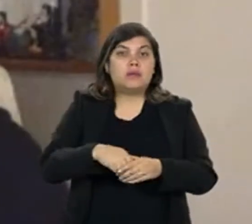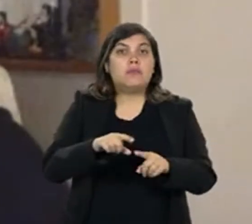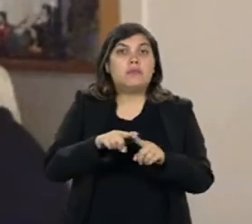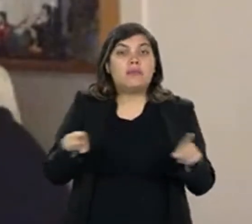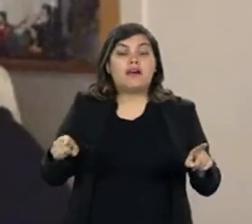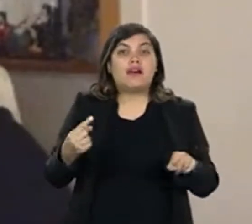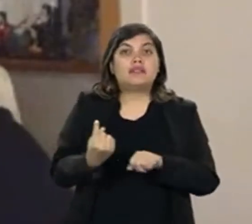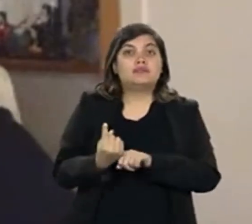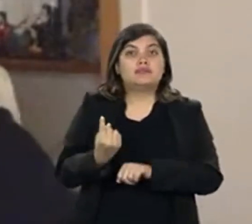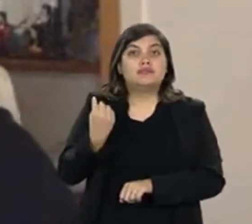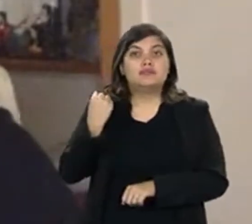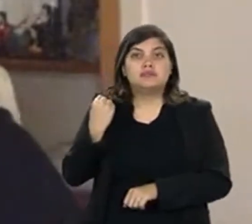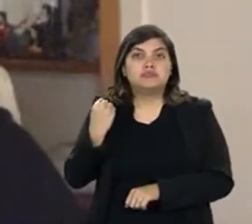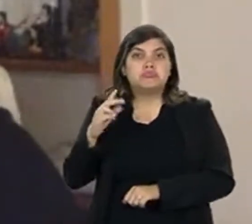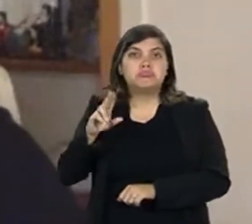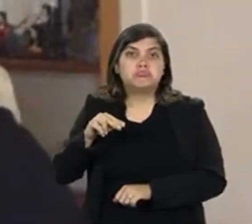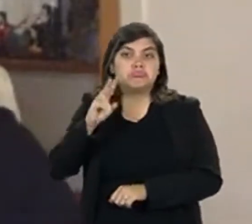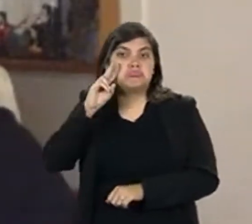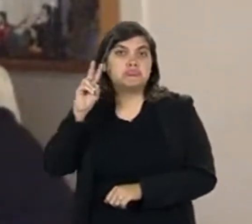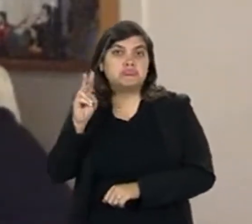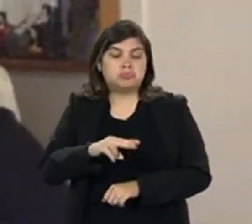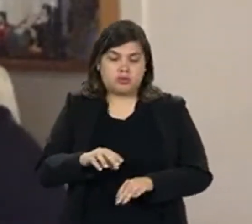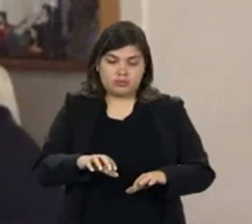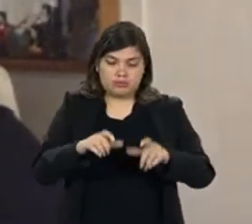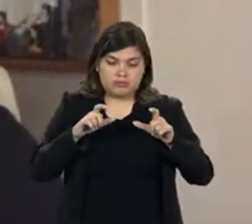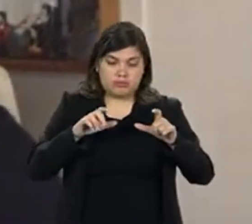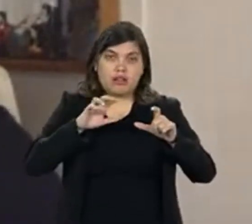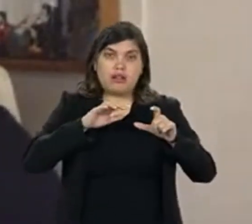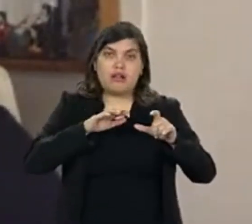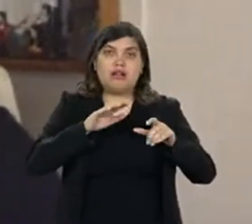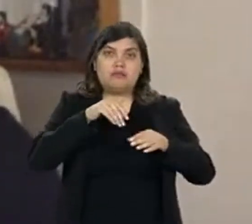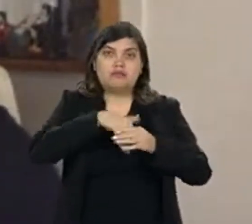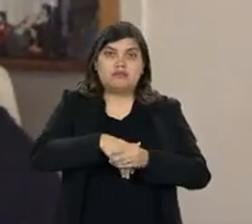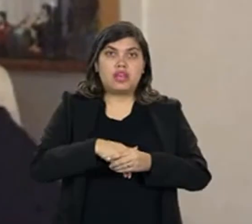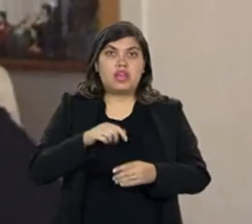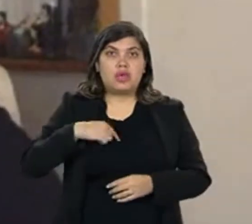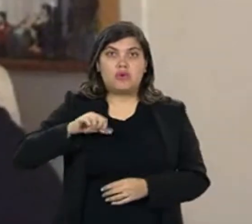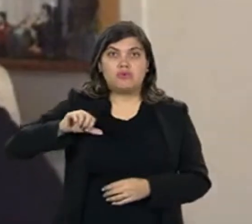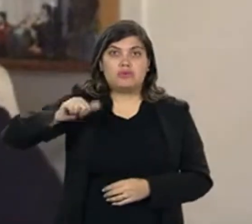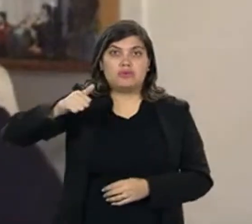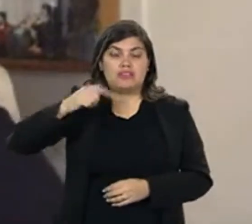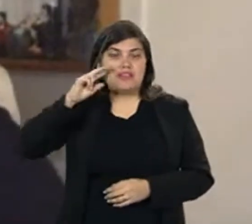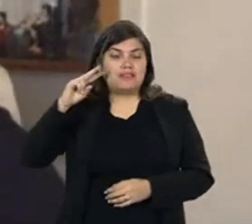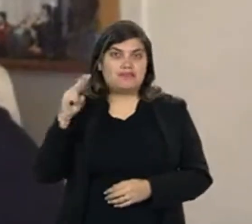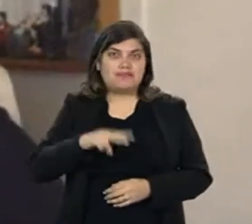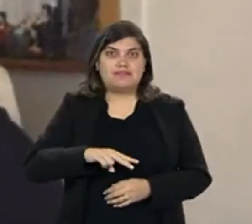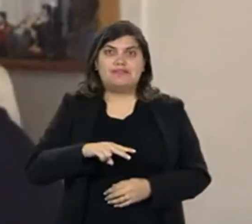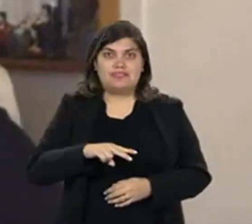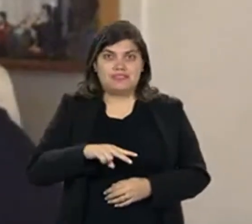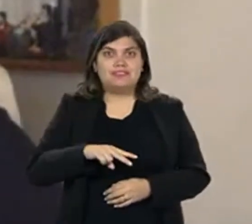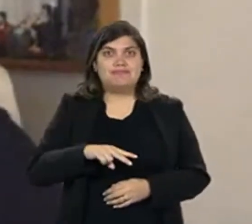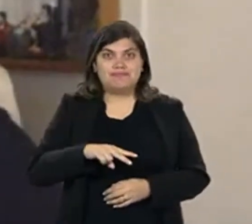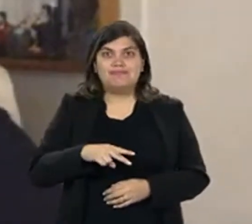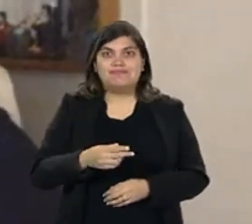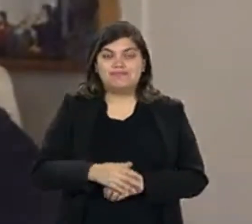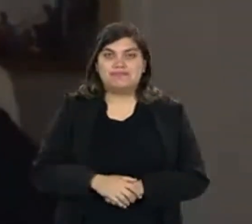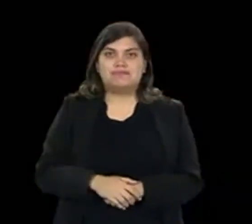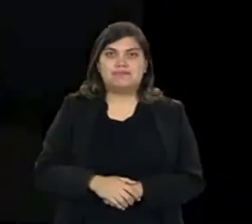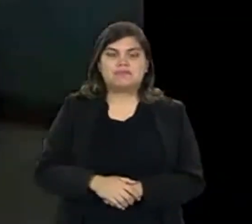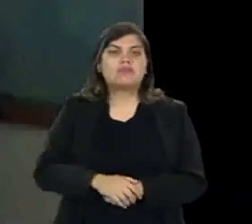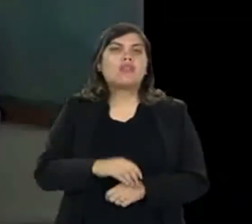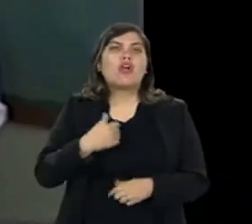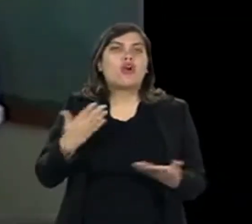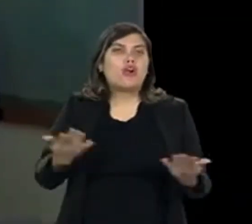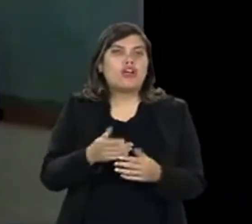né? Mas, na ocasião, nunca tinha visto aquele aparelho. Então, assim, eu fui um dos primeiros a ver o aparelho. Com certeza foi.